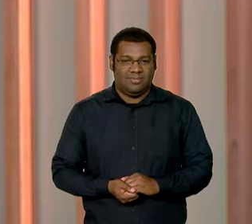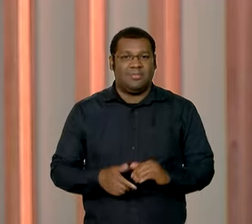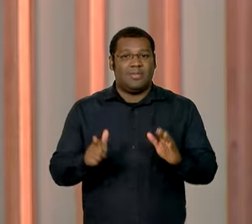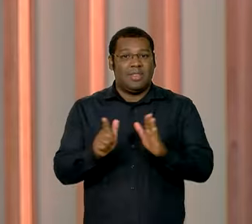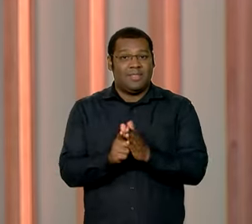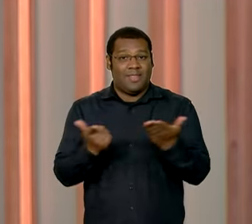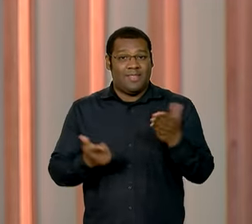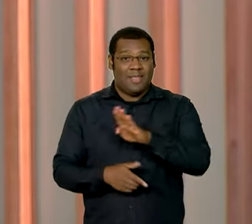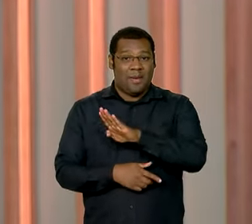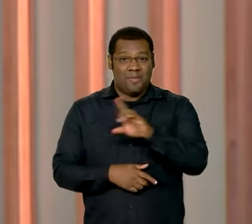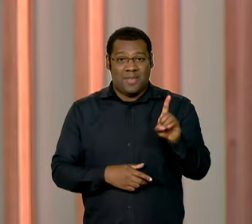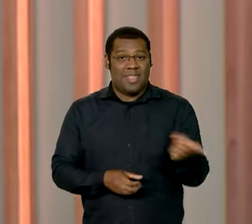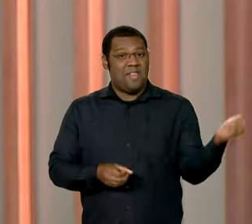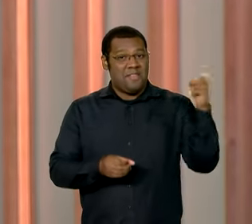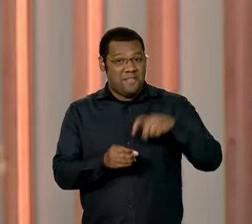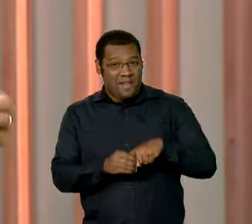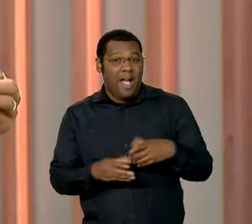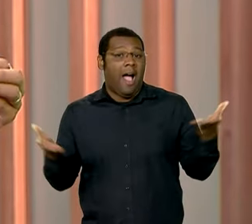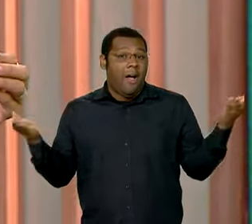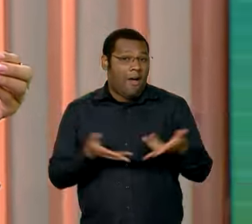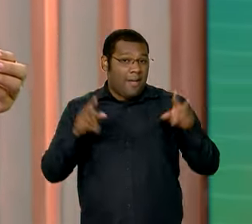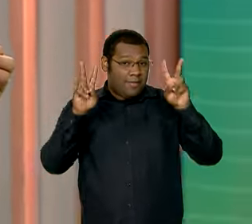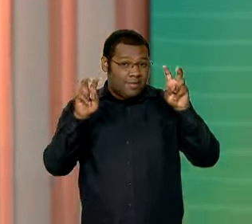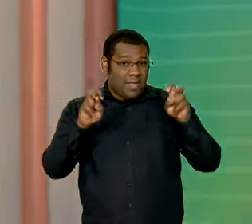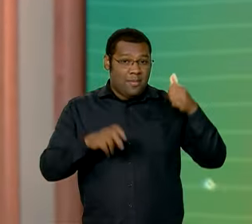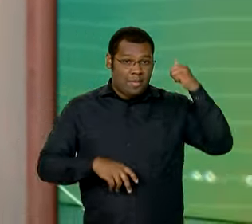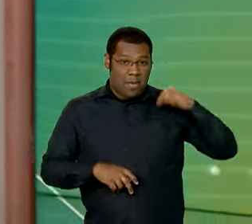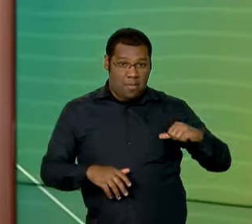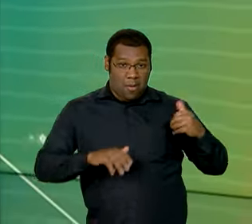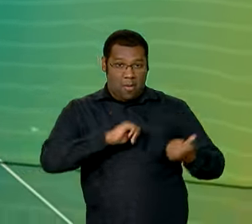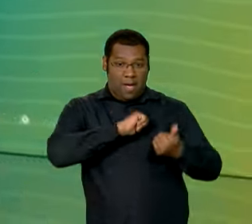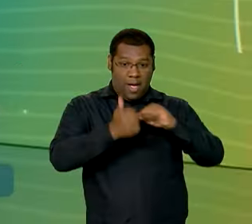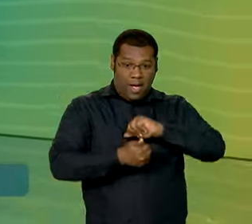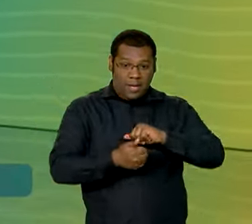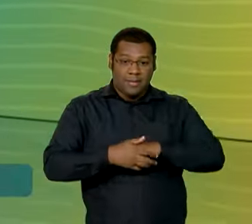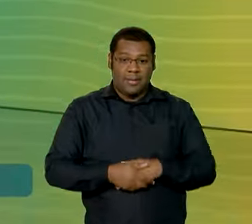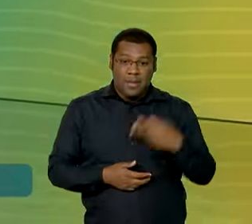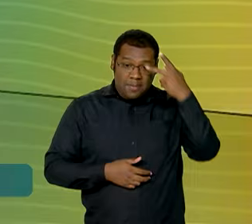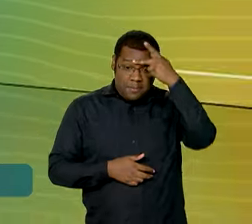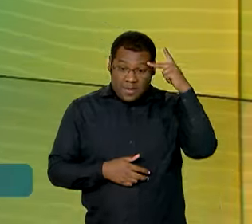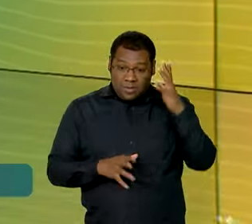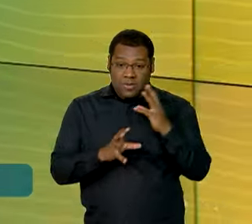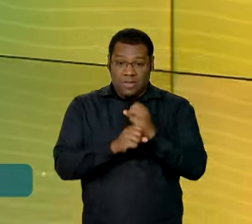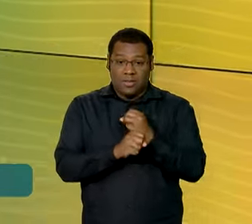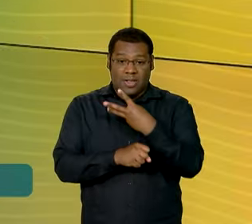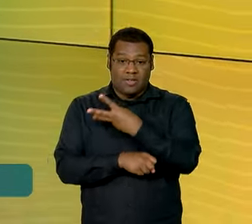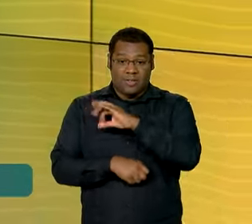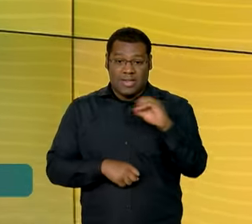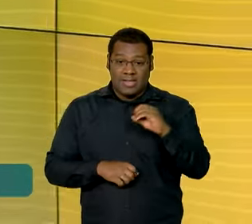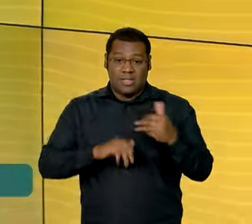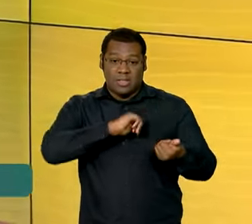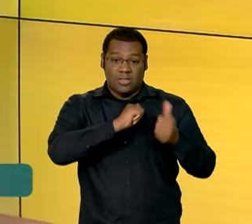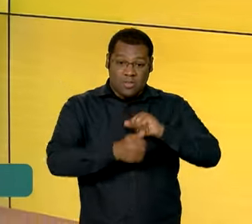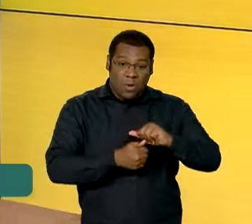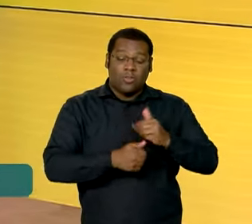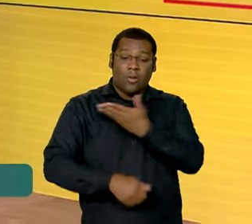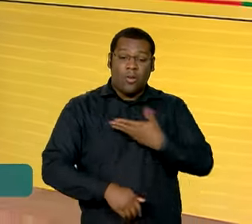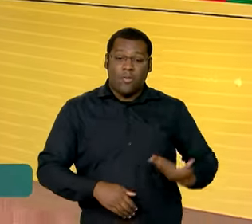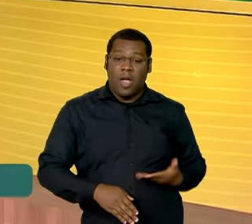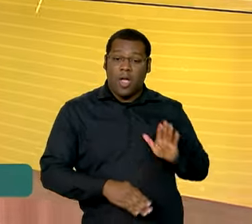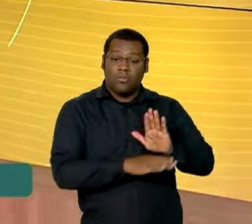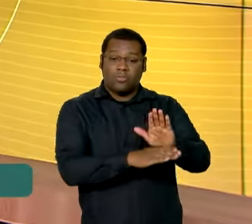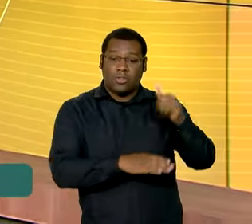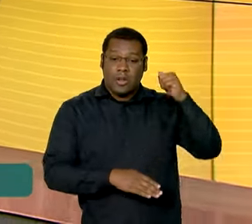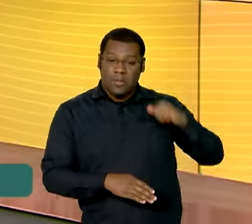Estamos de volta e o assunto agora é Bolsa Atleta. Mais de 300 atletas foram beneficiados com a Bolsa Pódio,